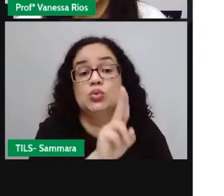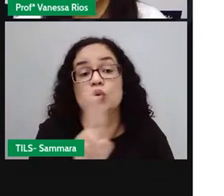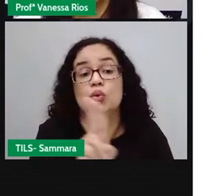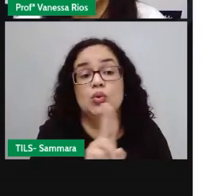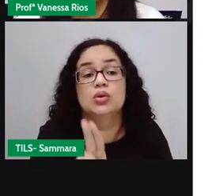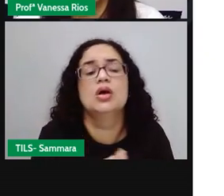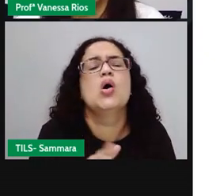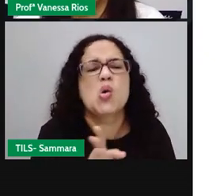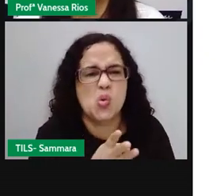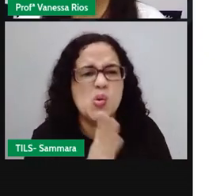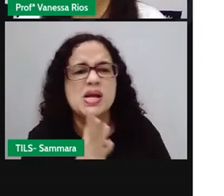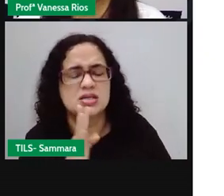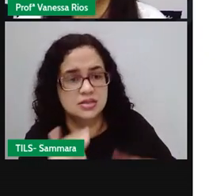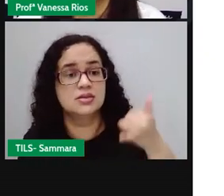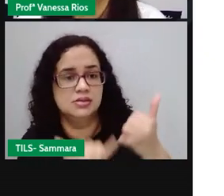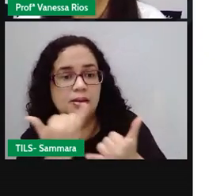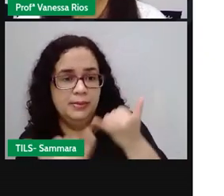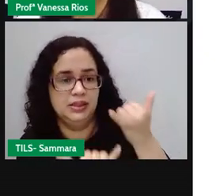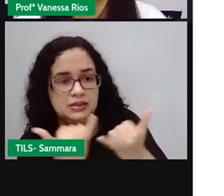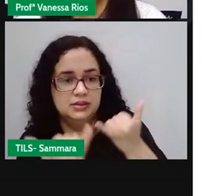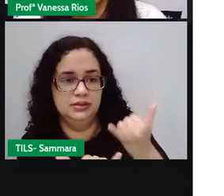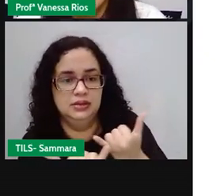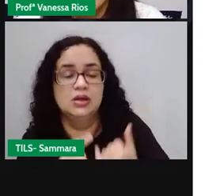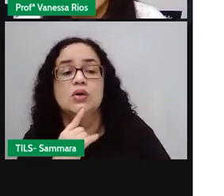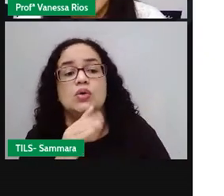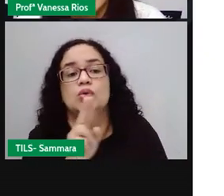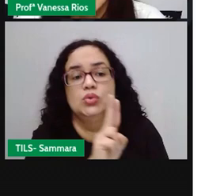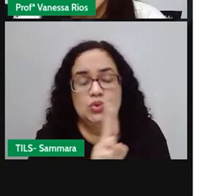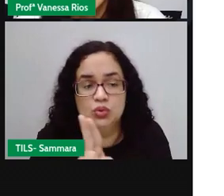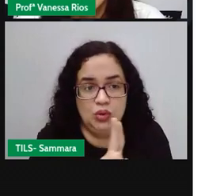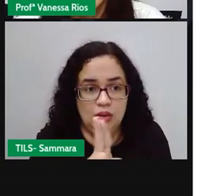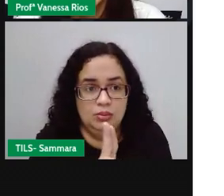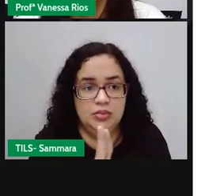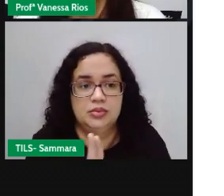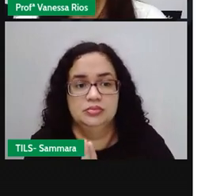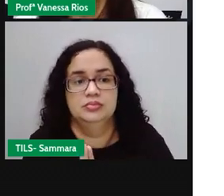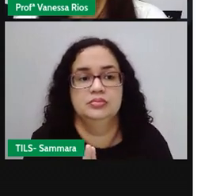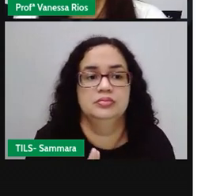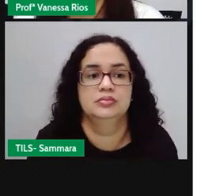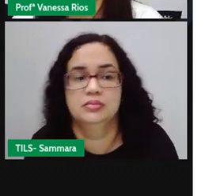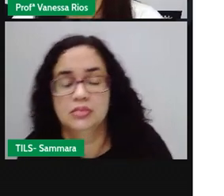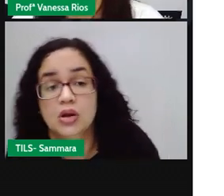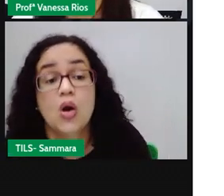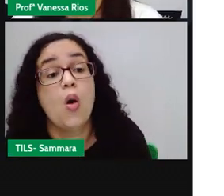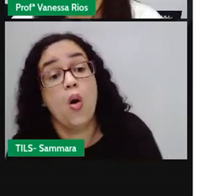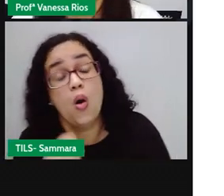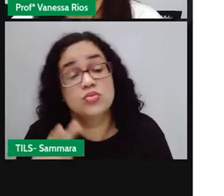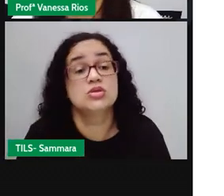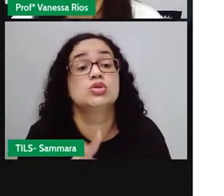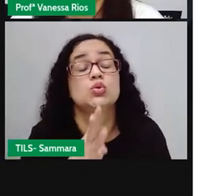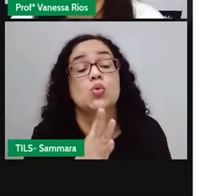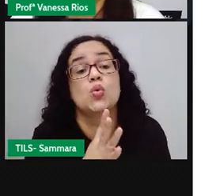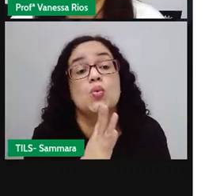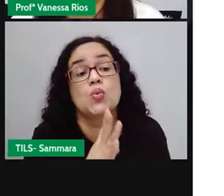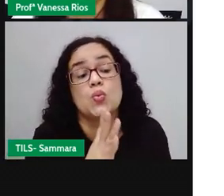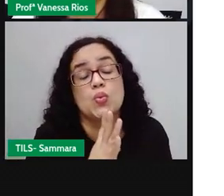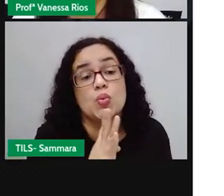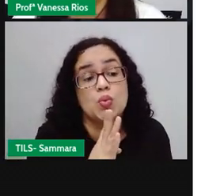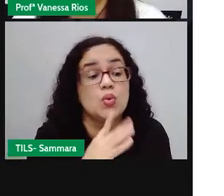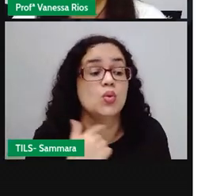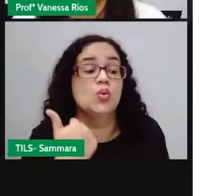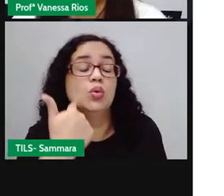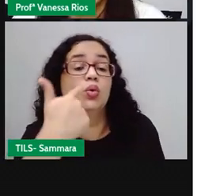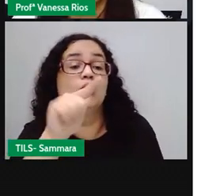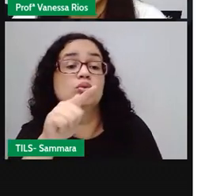Conhecem essa brincadeira? Vocês conhecem por este nome que a Pró está apresentando? Ou vocês conhecem aí um